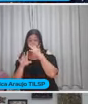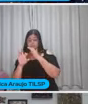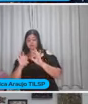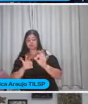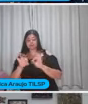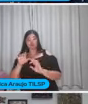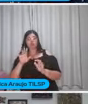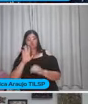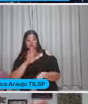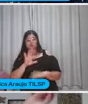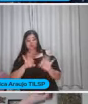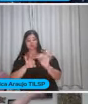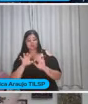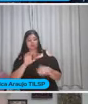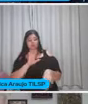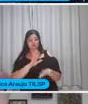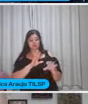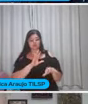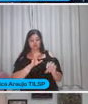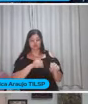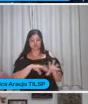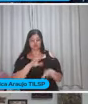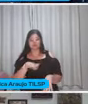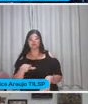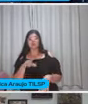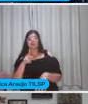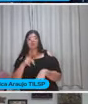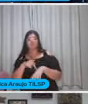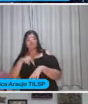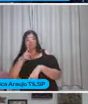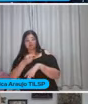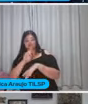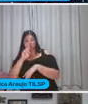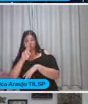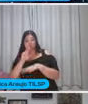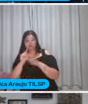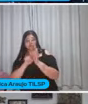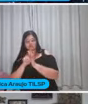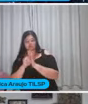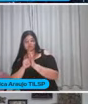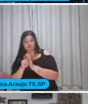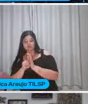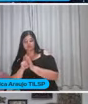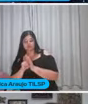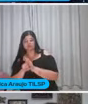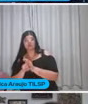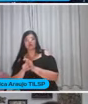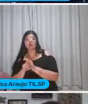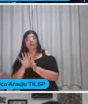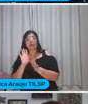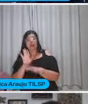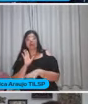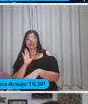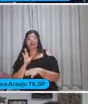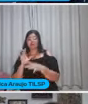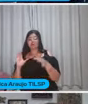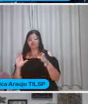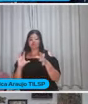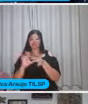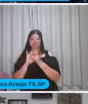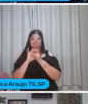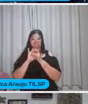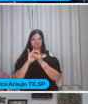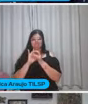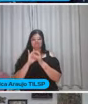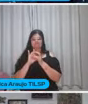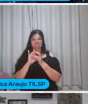infantil Quanto A questão do pós-doutorado Que está sendo investigada Doutorado Ela é que dá Liga Ela